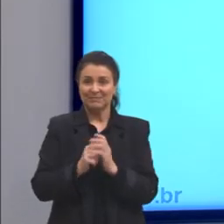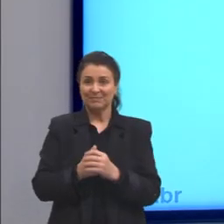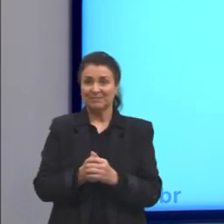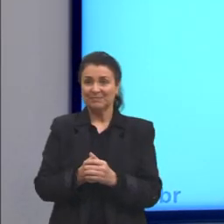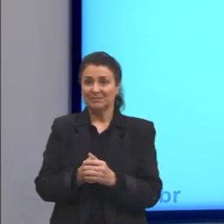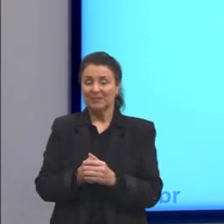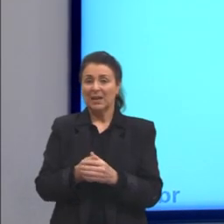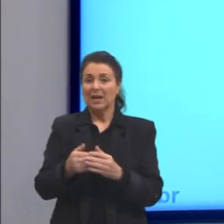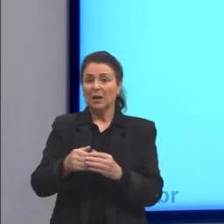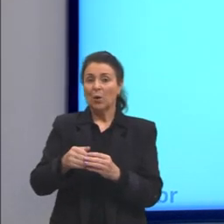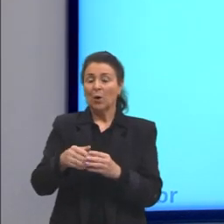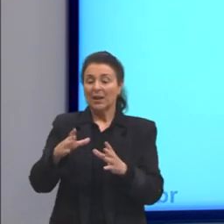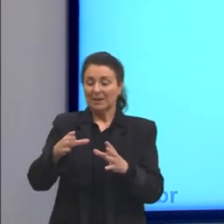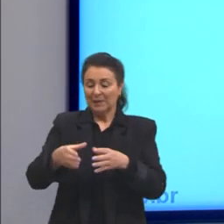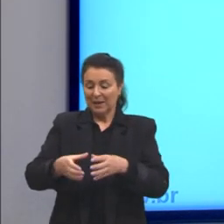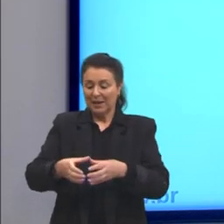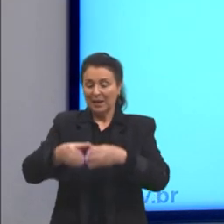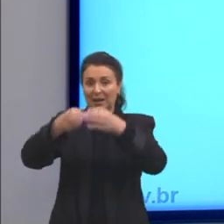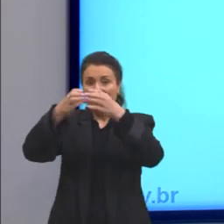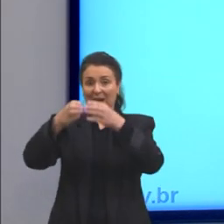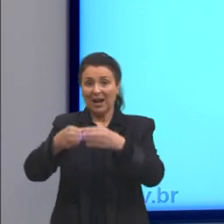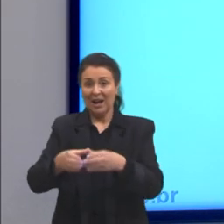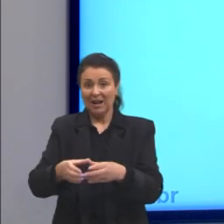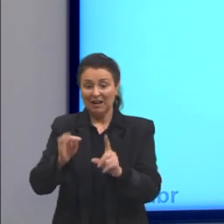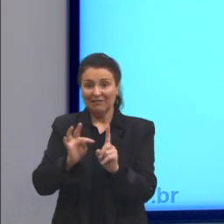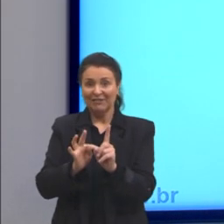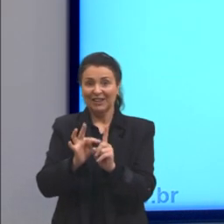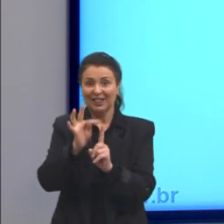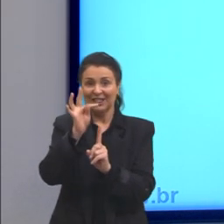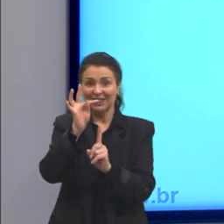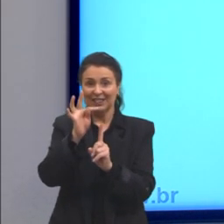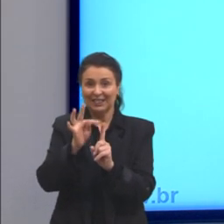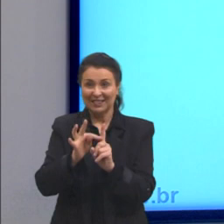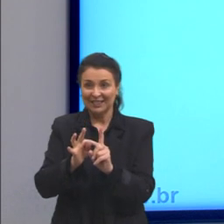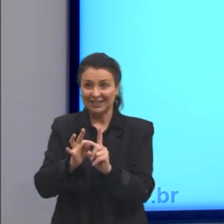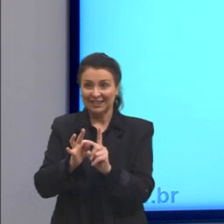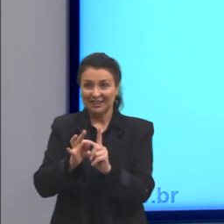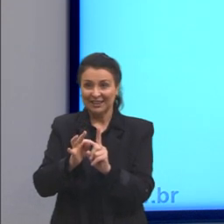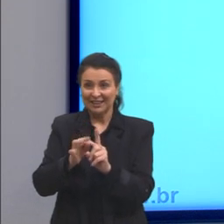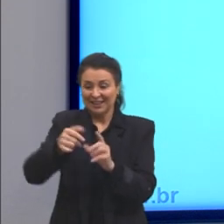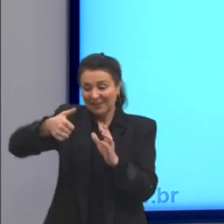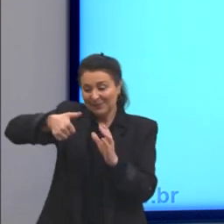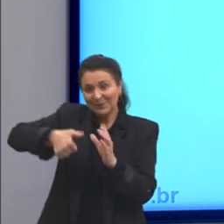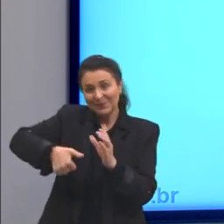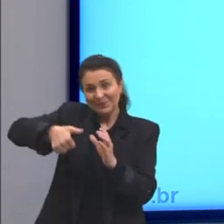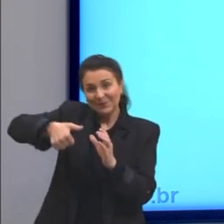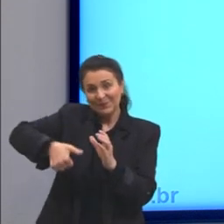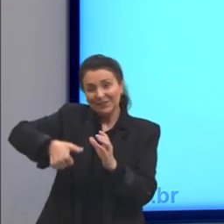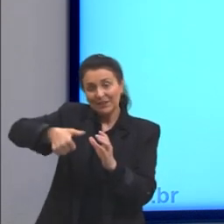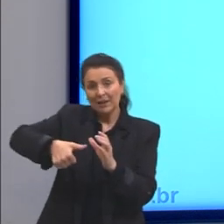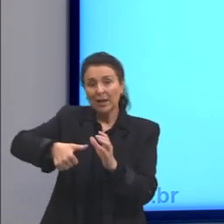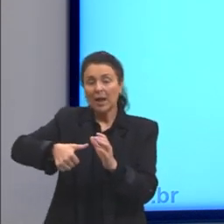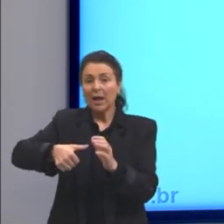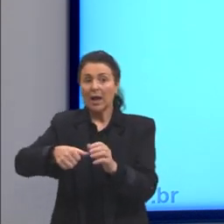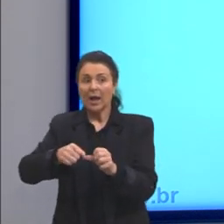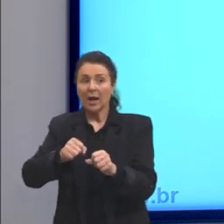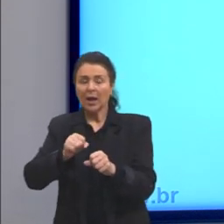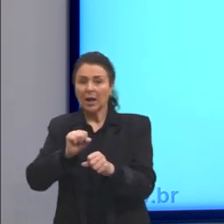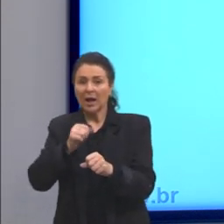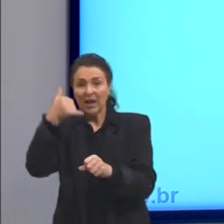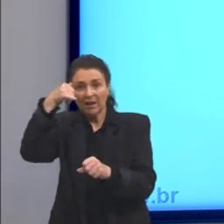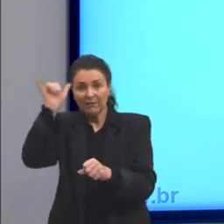em a garrafa térmica que a gente acaba utilizando no nosso dia a dia. A garrafa térmica impede a troca de calor com o ambiente,